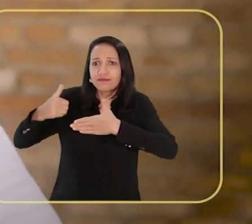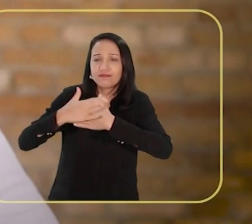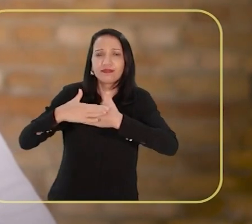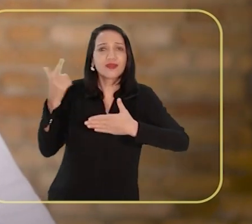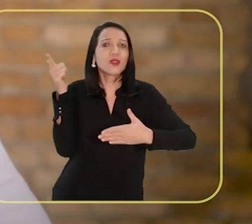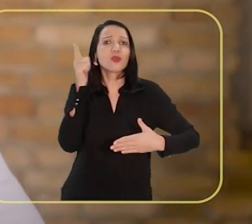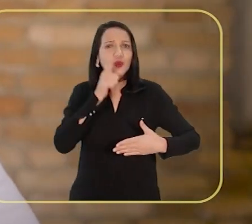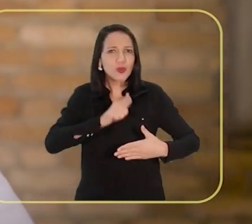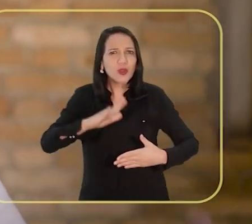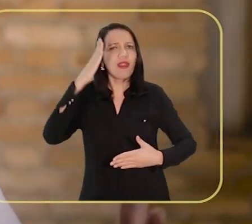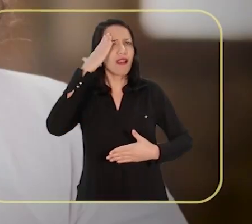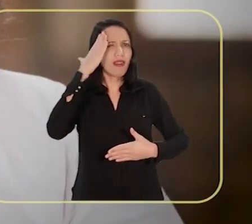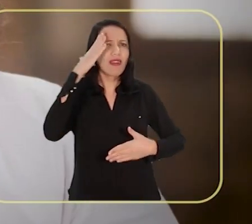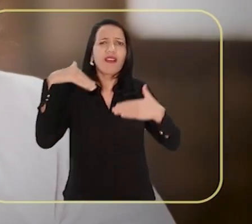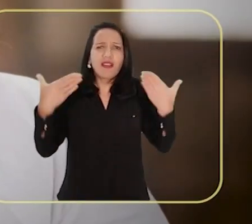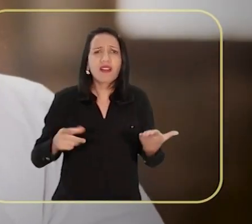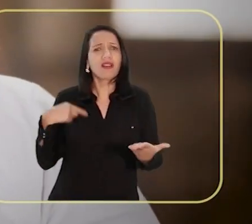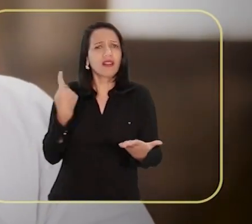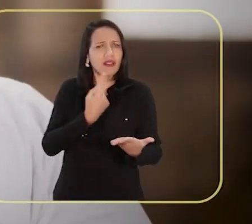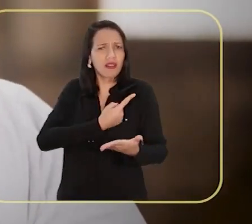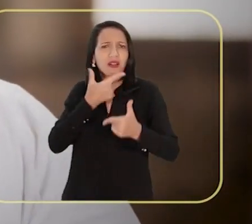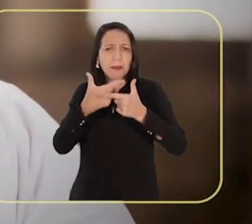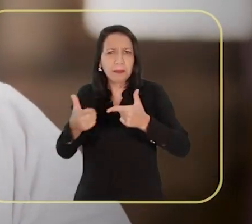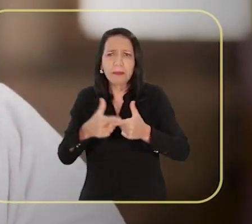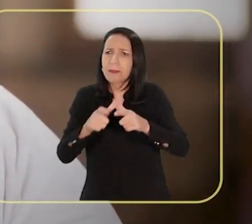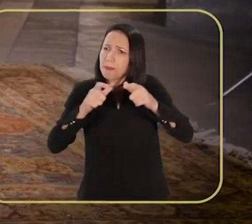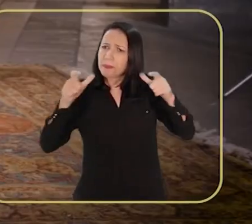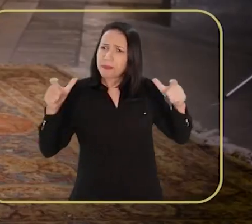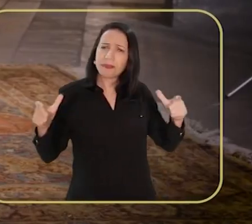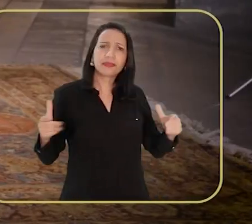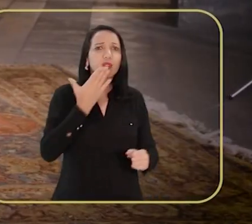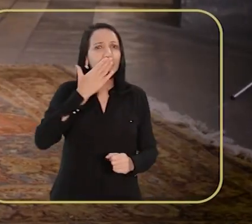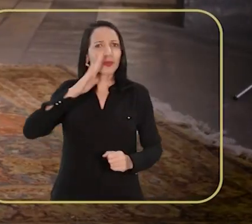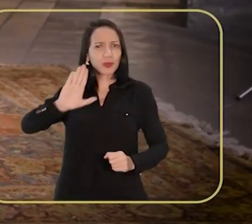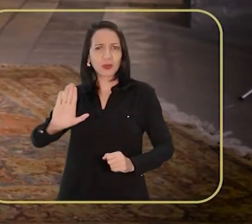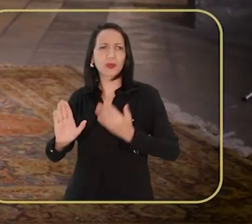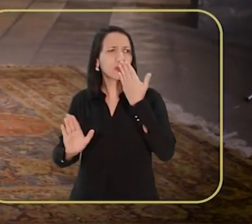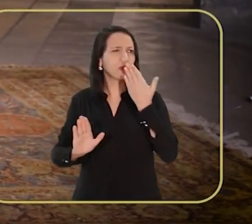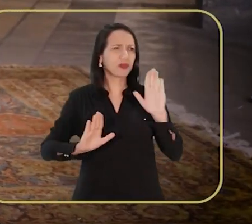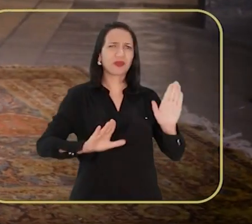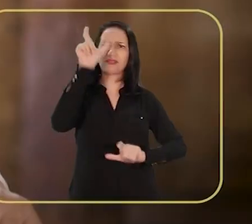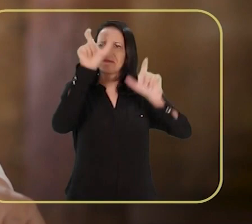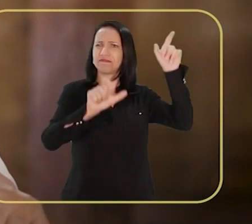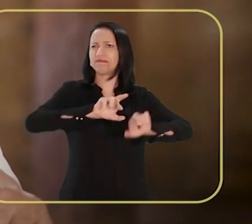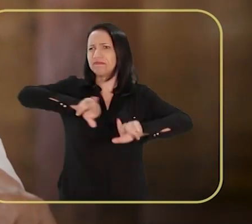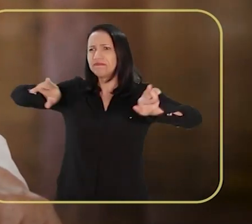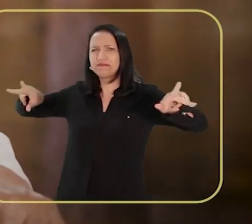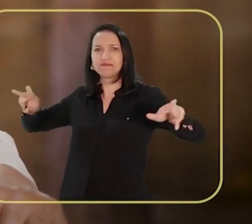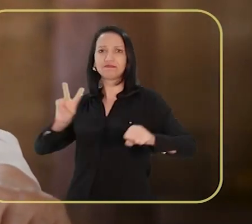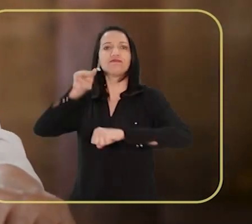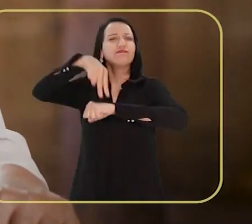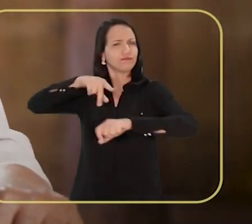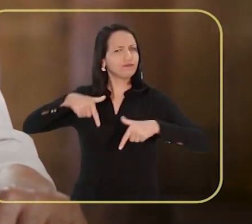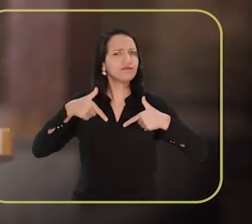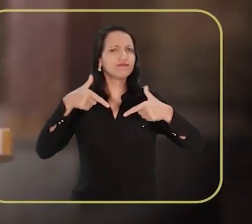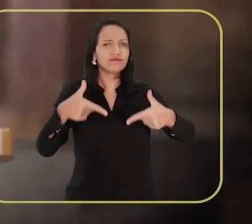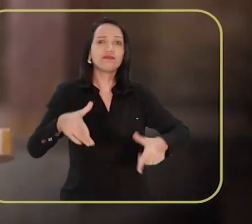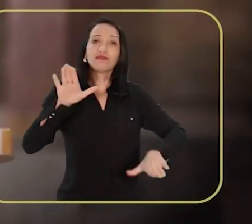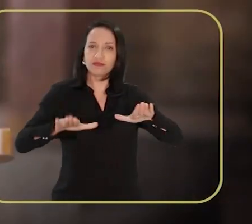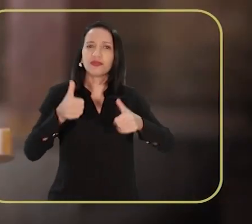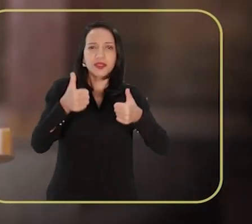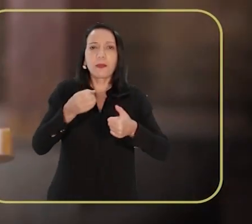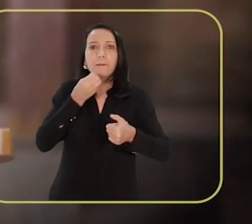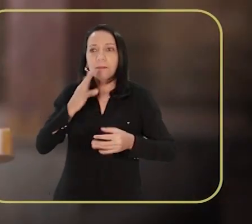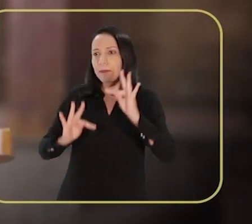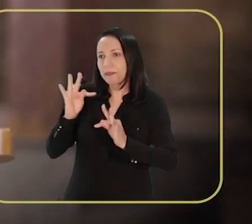Que consiga entender quais são os nossos maiores problemas. Porque para prometer tem vários por aí. Tem que vir e fazer. Às